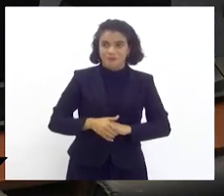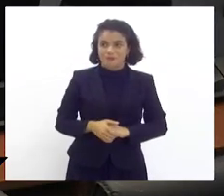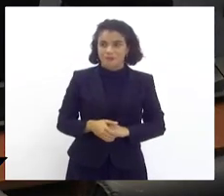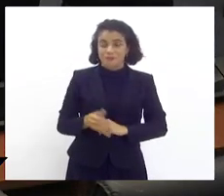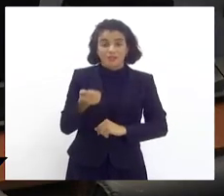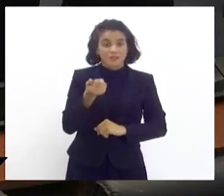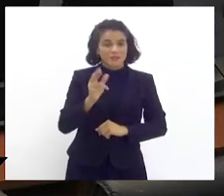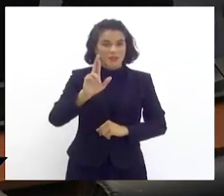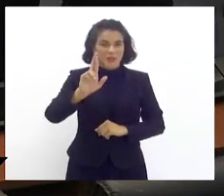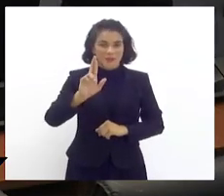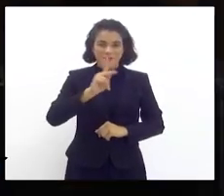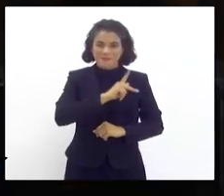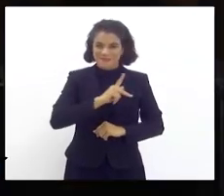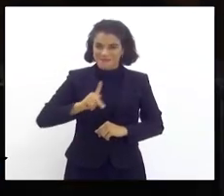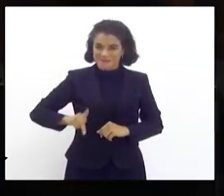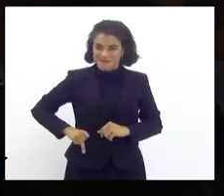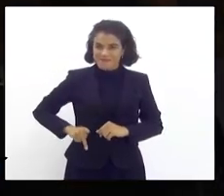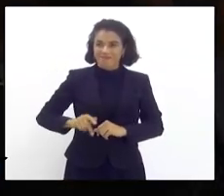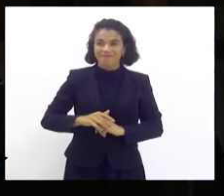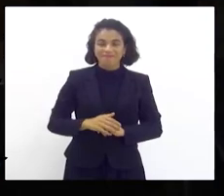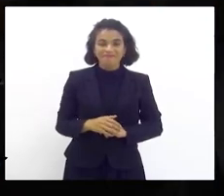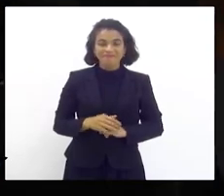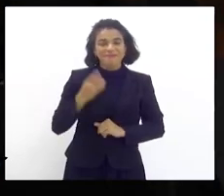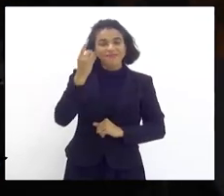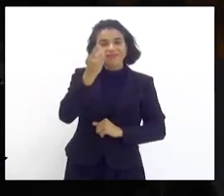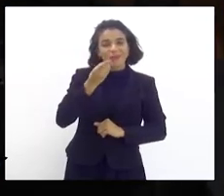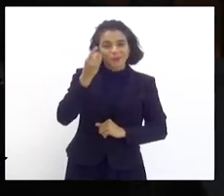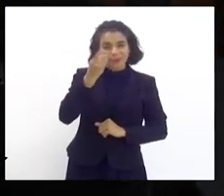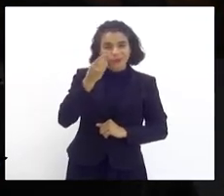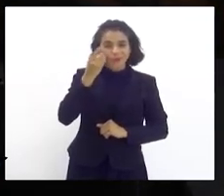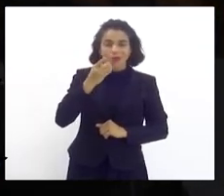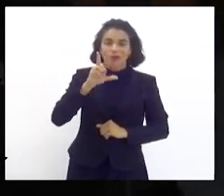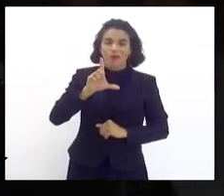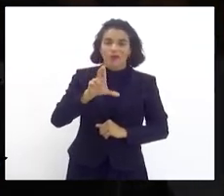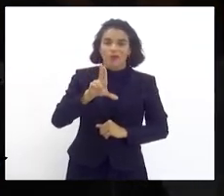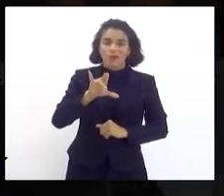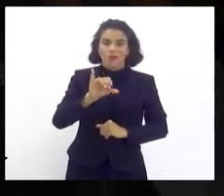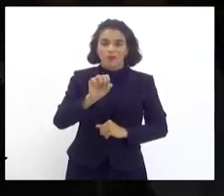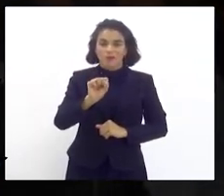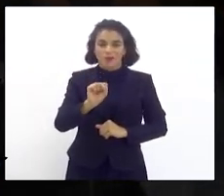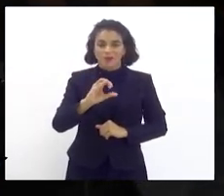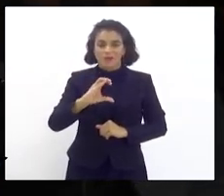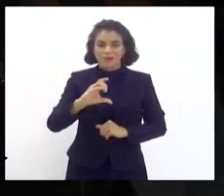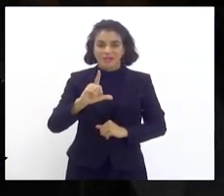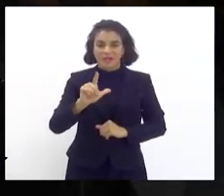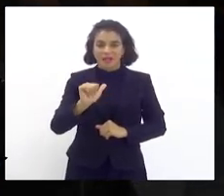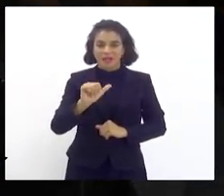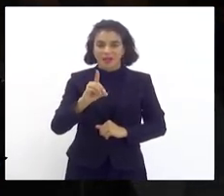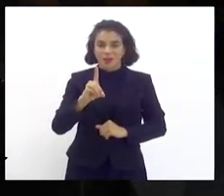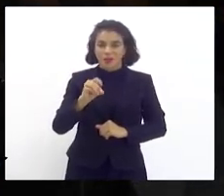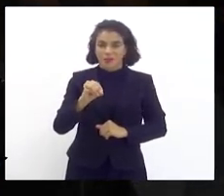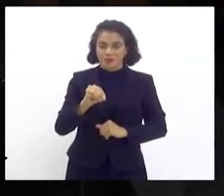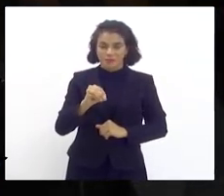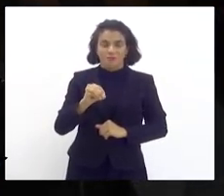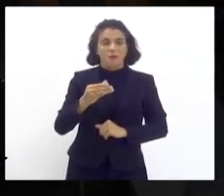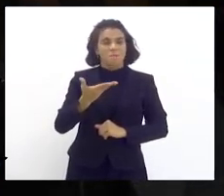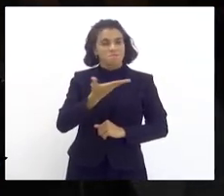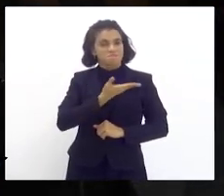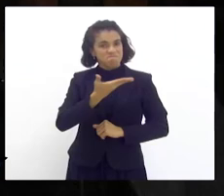Em exercício, deputado Luiz Cláudio, meu companheiro de